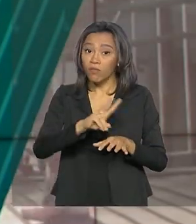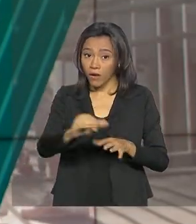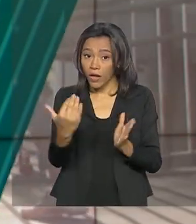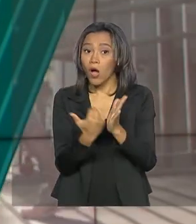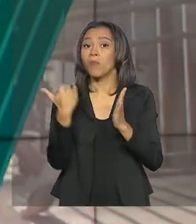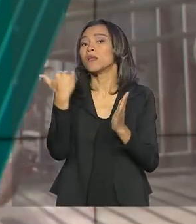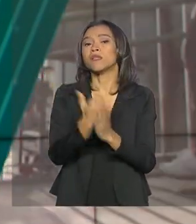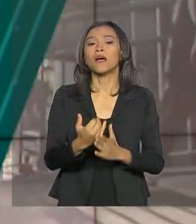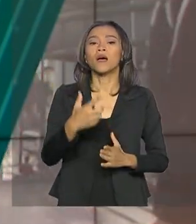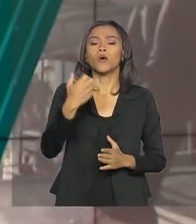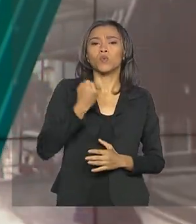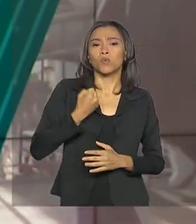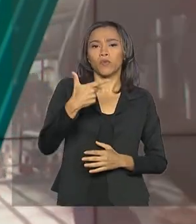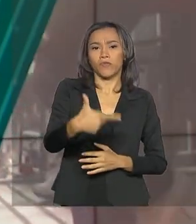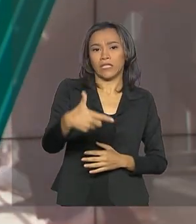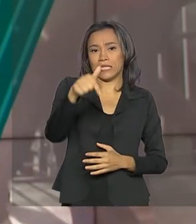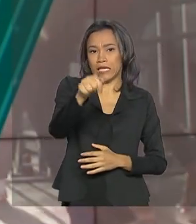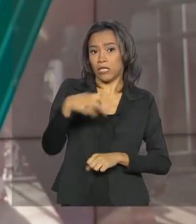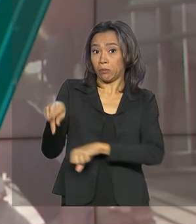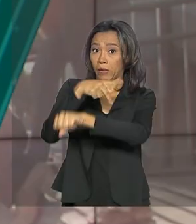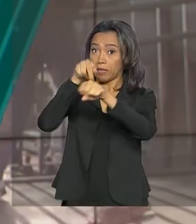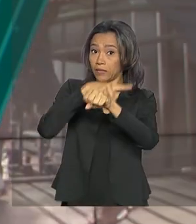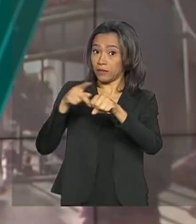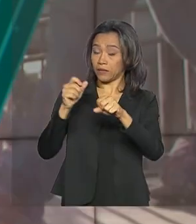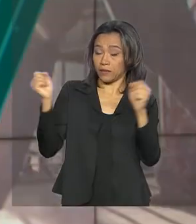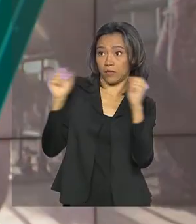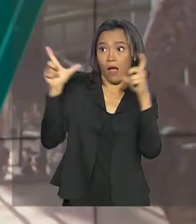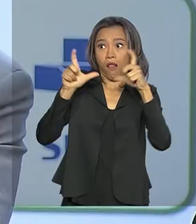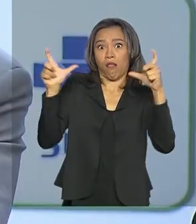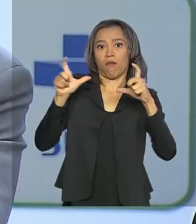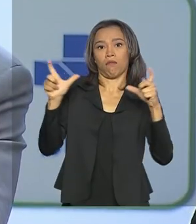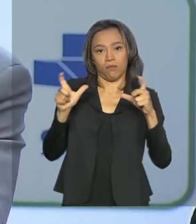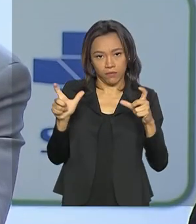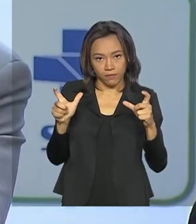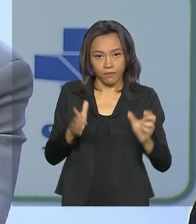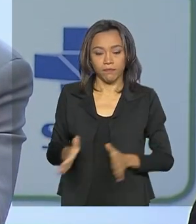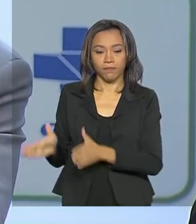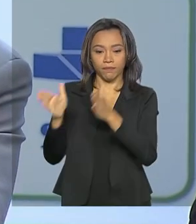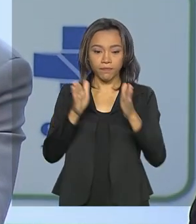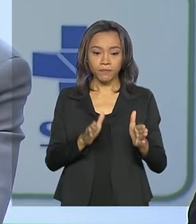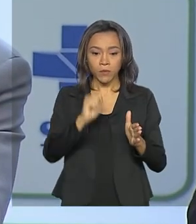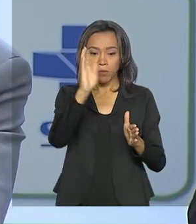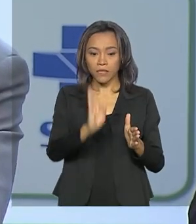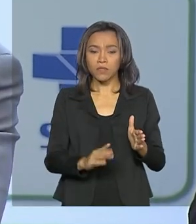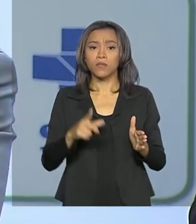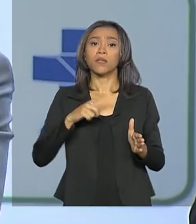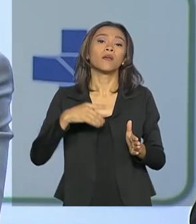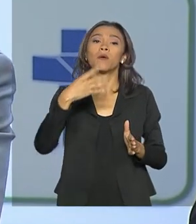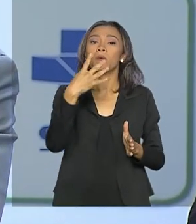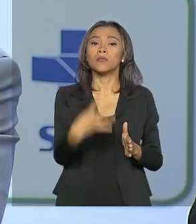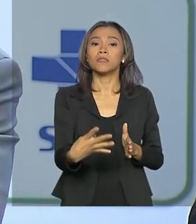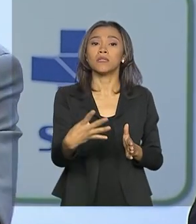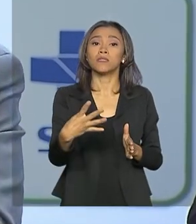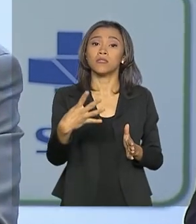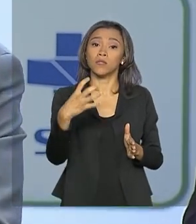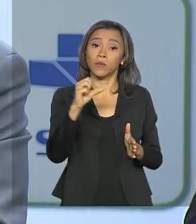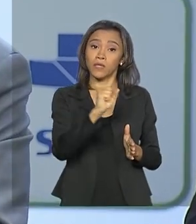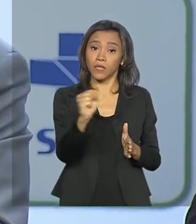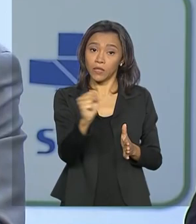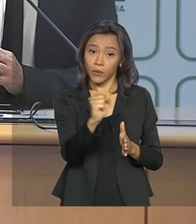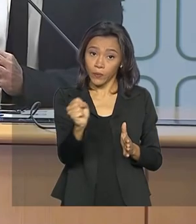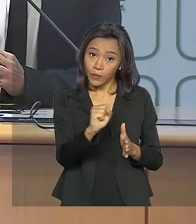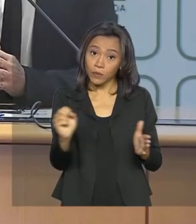o número de países em alerta para vigilância. O Brasil tem 488 casos suspeitos de